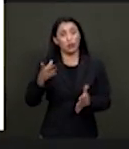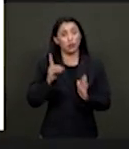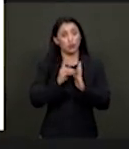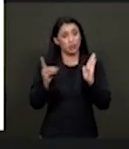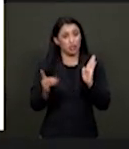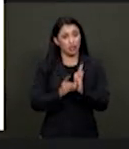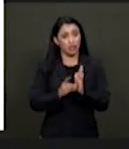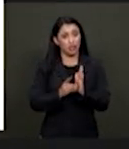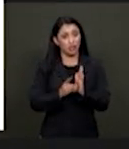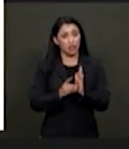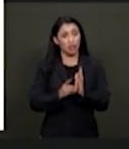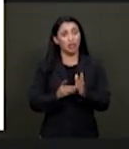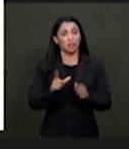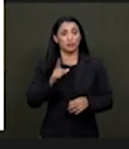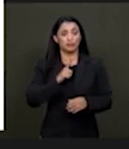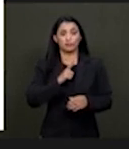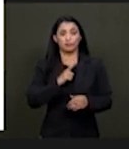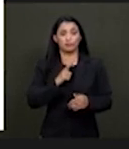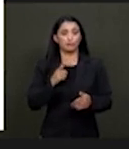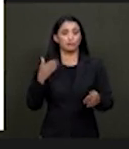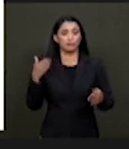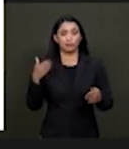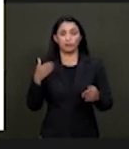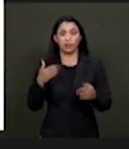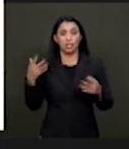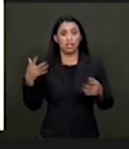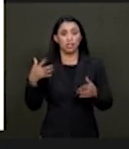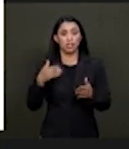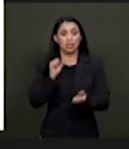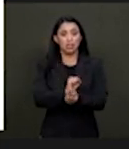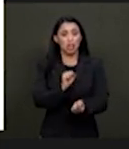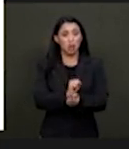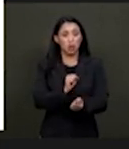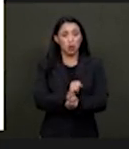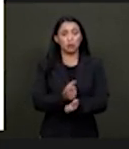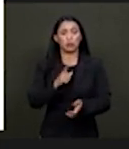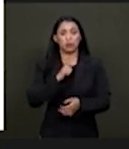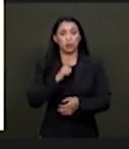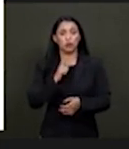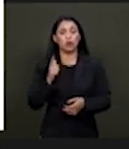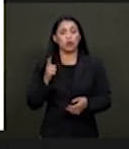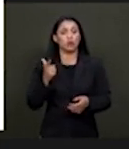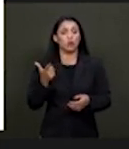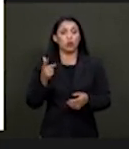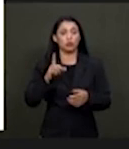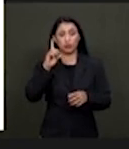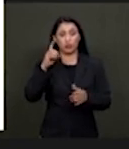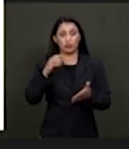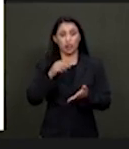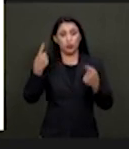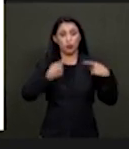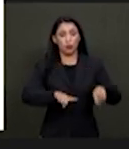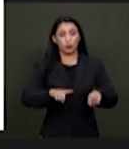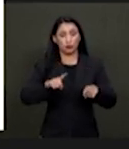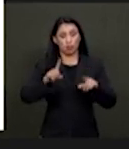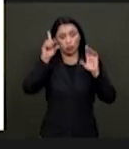2020 interrompe uma construção de uma nova concepção de deficiência com base nos direitos humanos e no respeito